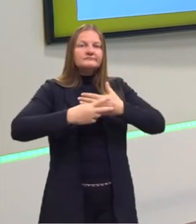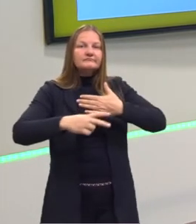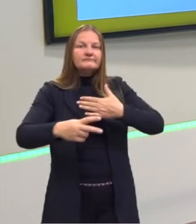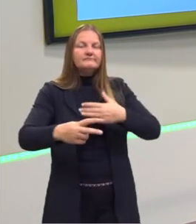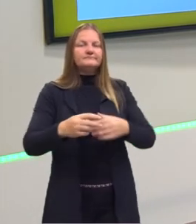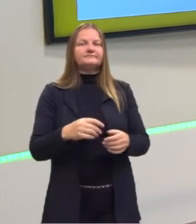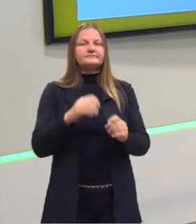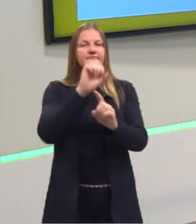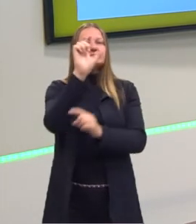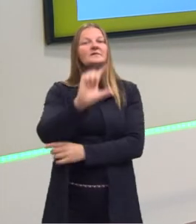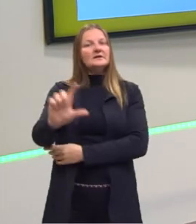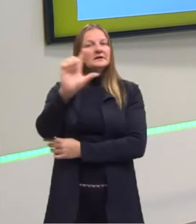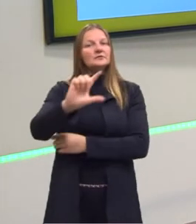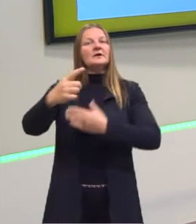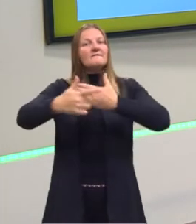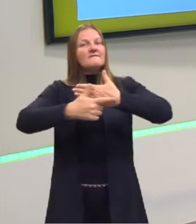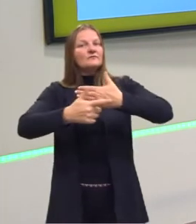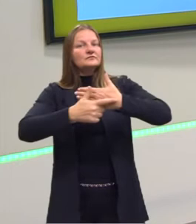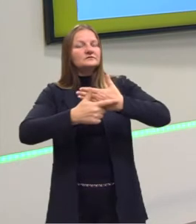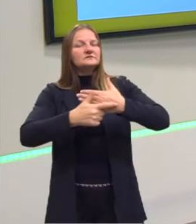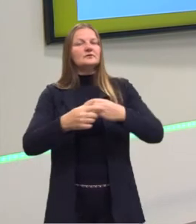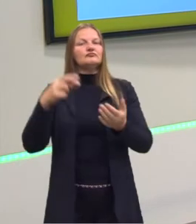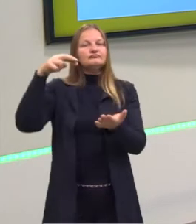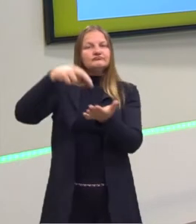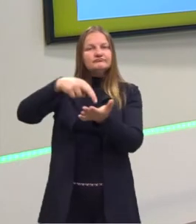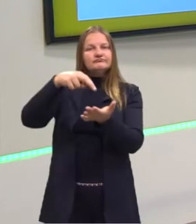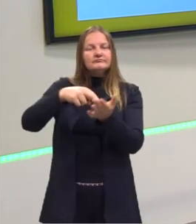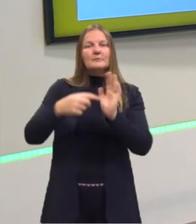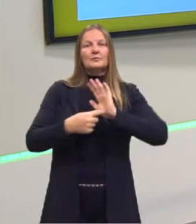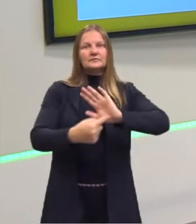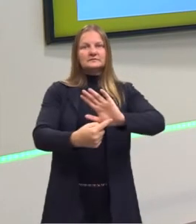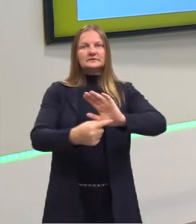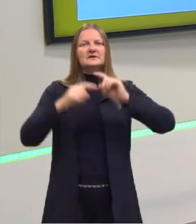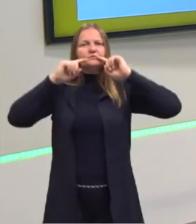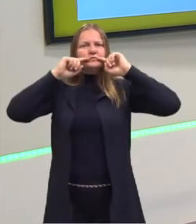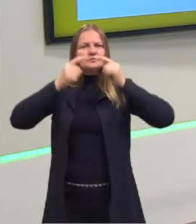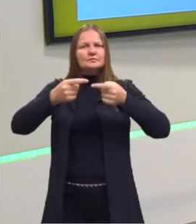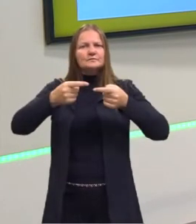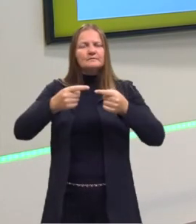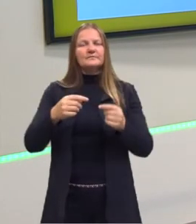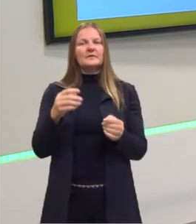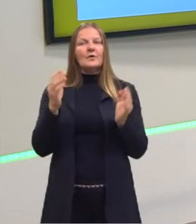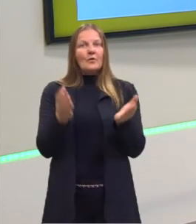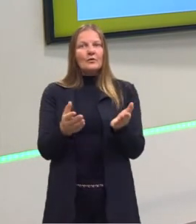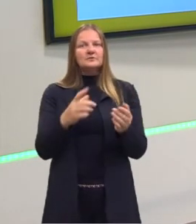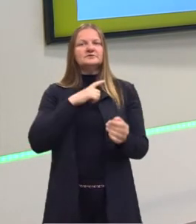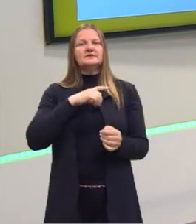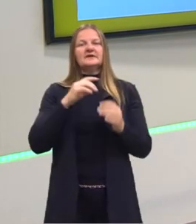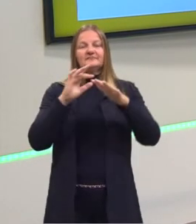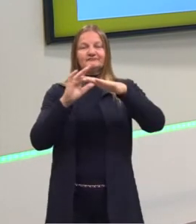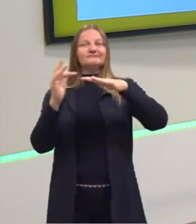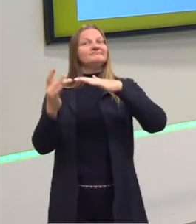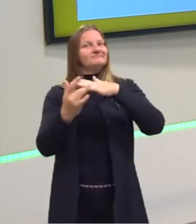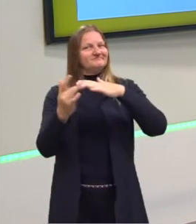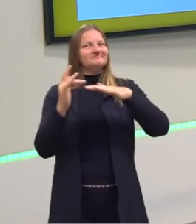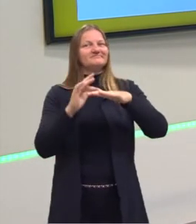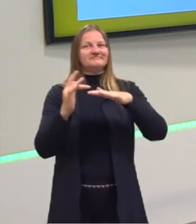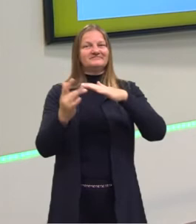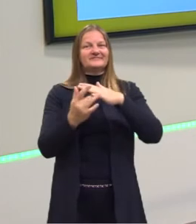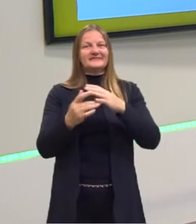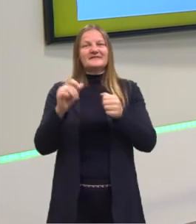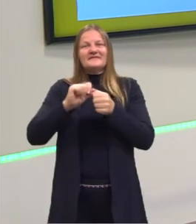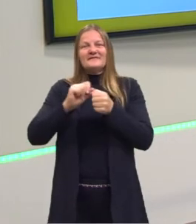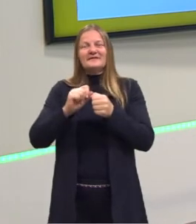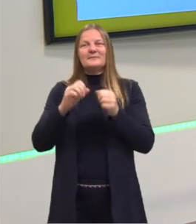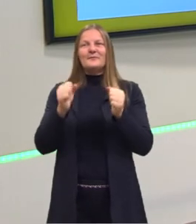isso, para tornar isso real. Ela vem para fazer essa denúncia. Hoje nós temos redes sociais, se a gente quiser, a gente pode